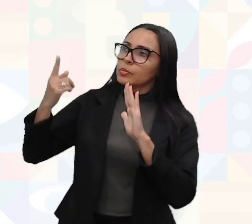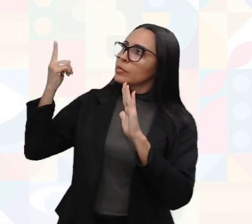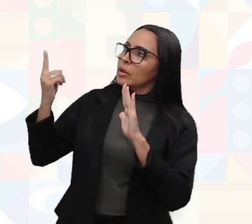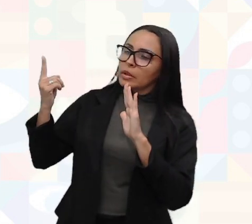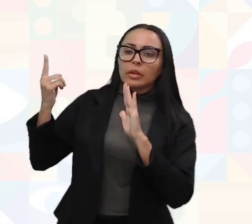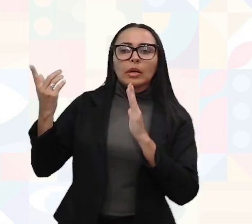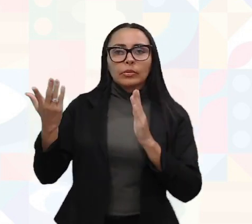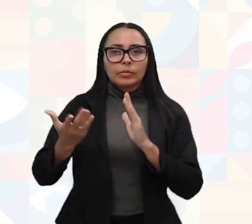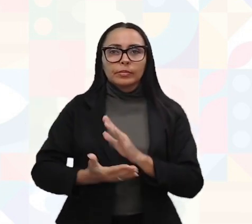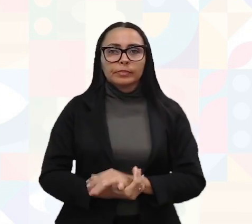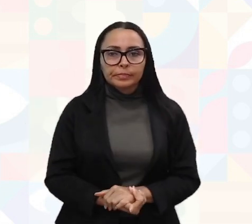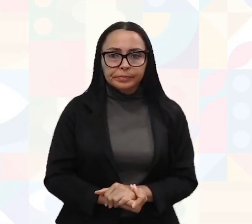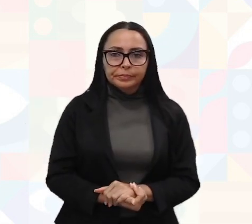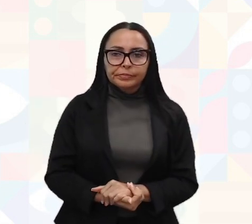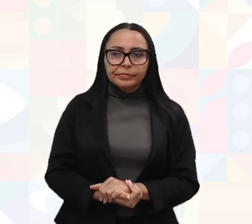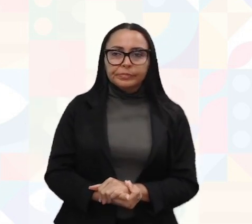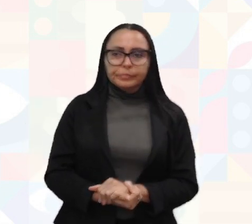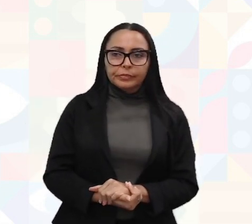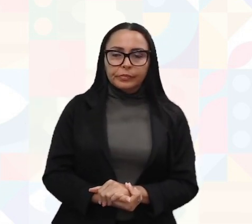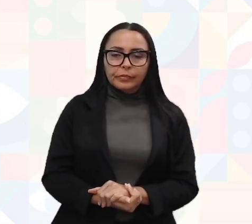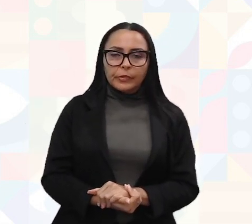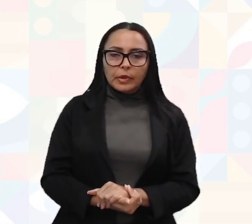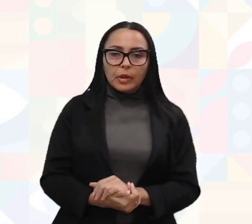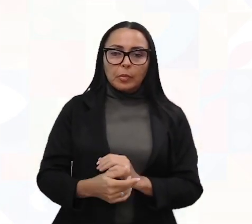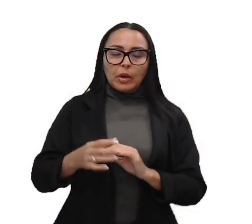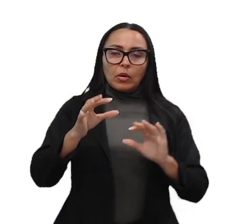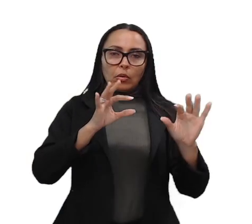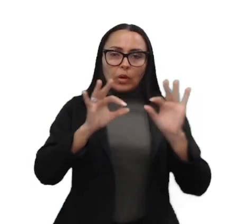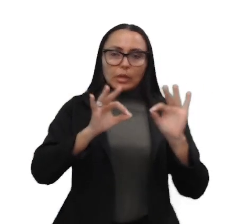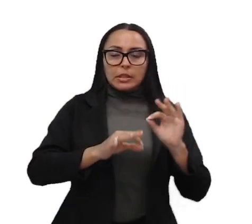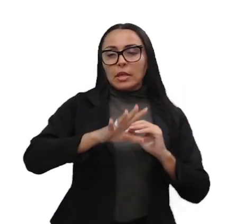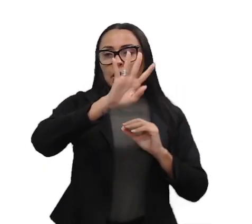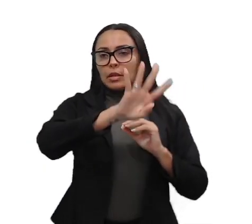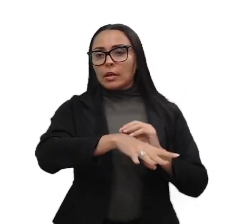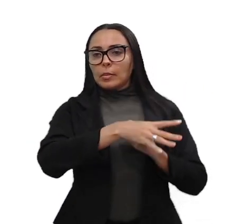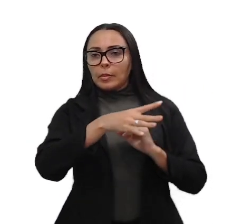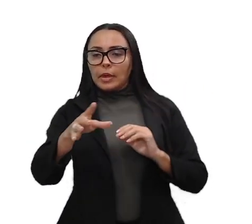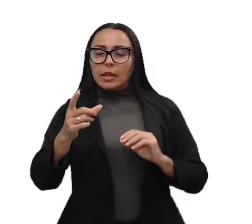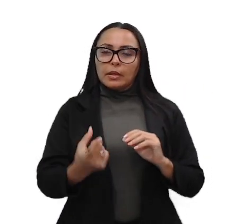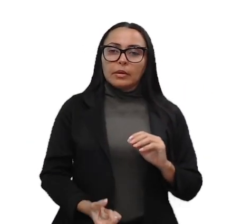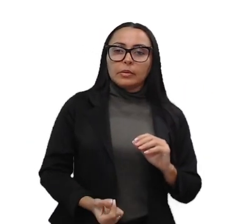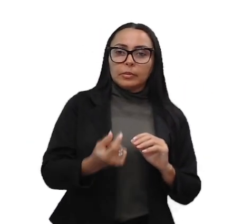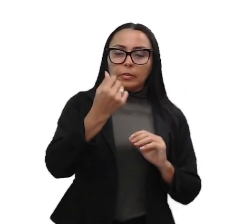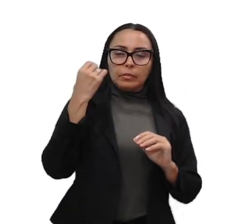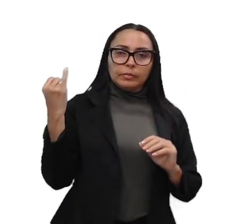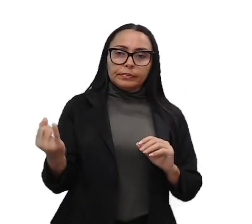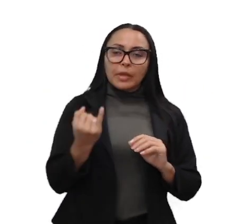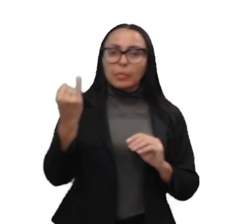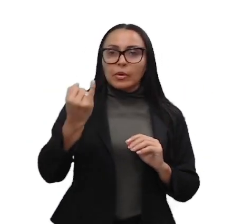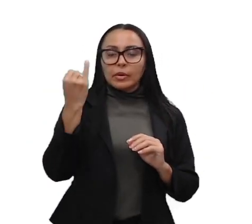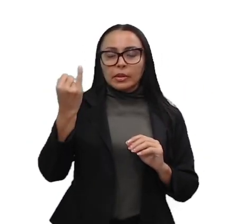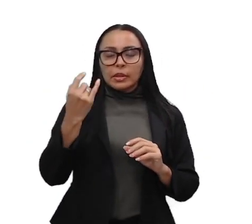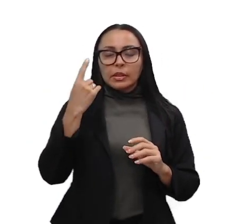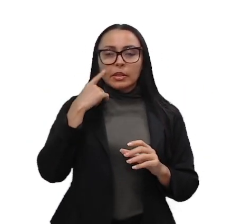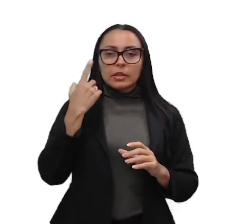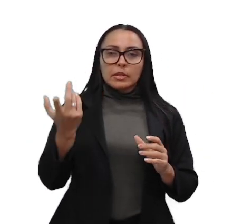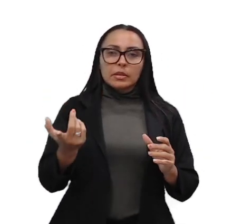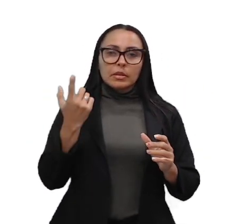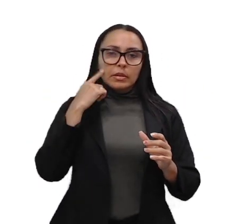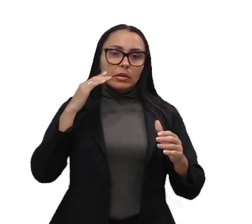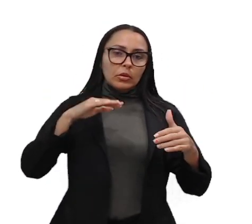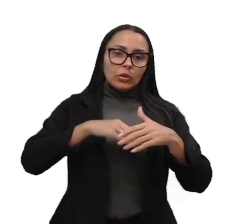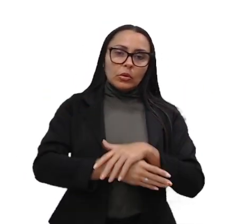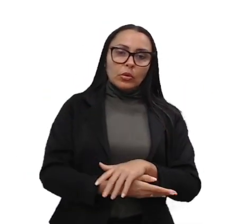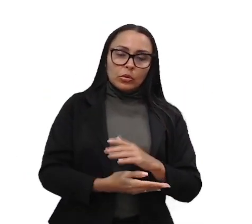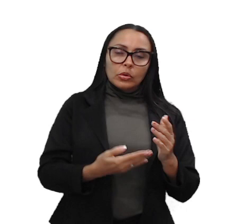discriminado. E para montar essa tabela de preço, é importante você ter noção dos custos fixos que